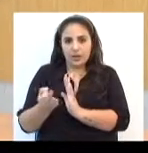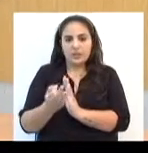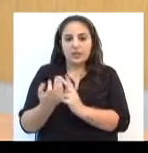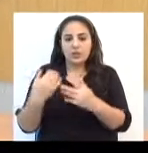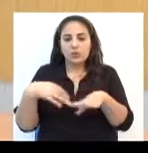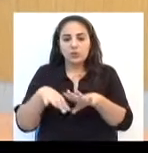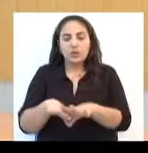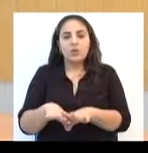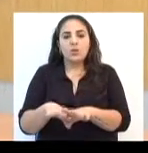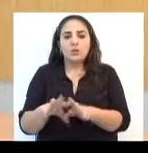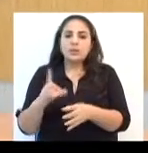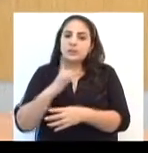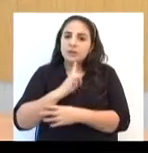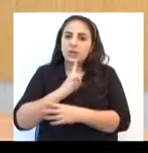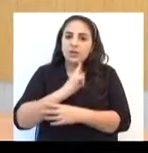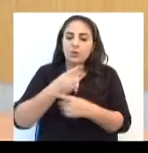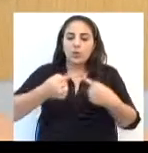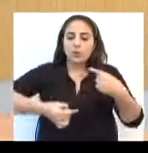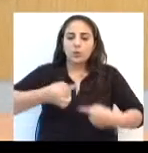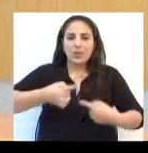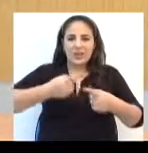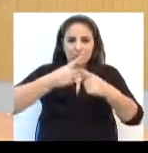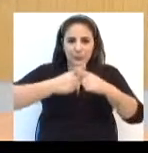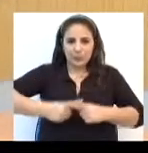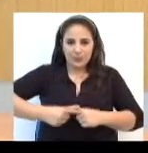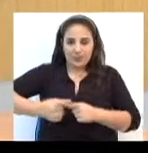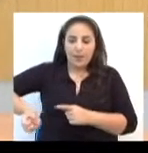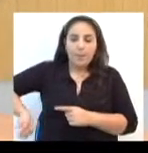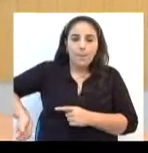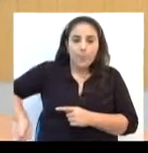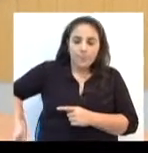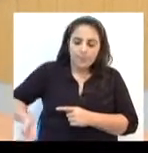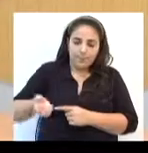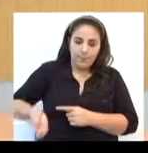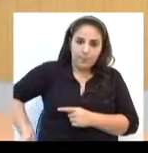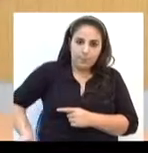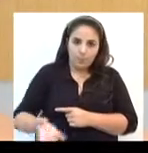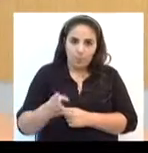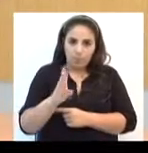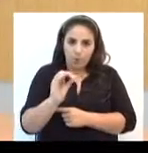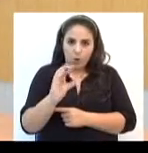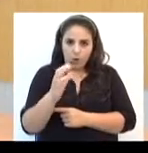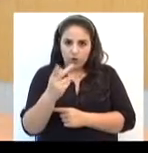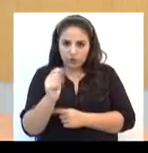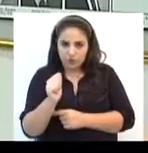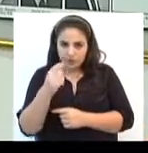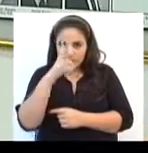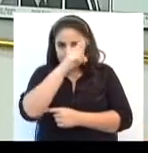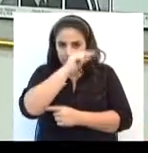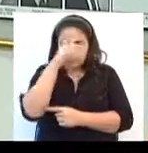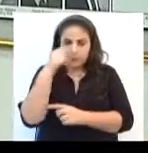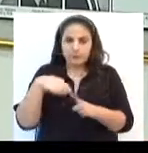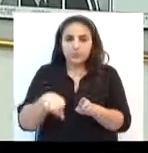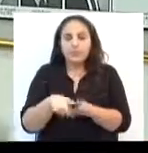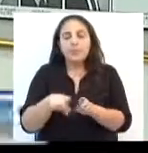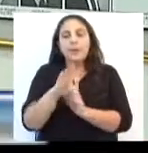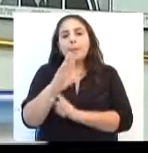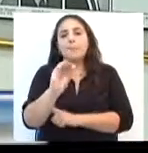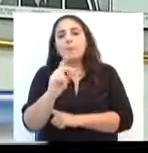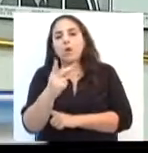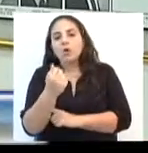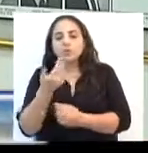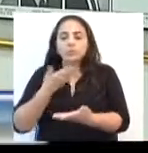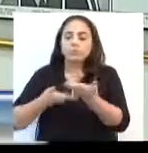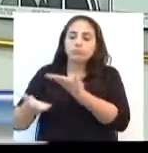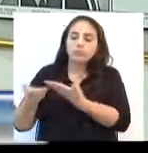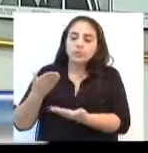inclusão do campeonato de trio de Bocha no calendário oficial de eventos do município. A Bocha também movimenta muito a